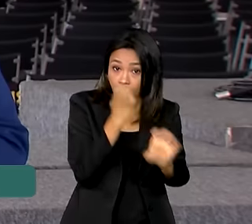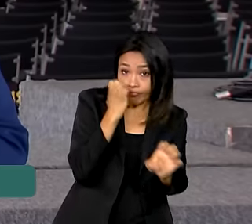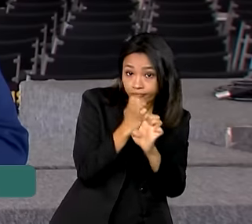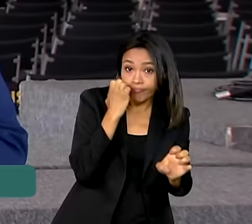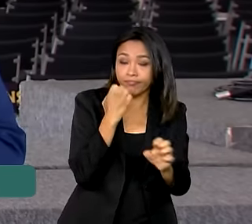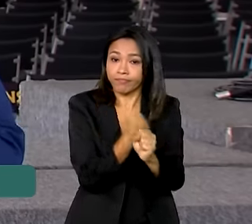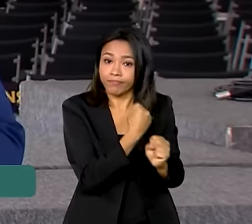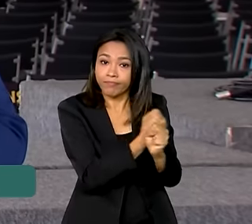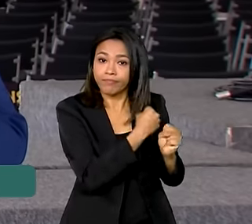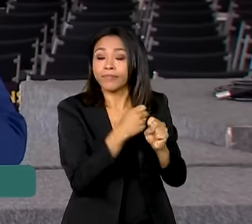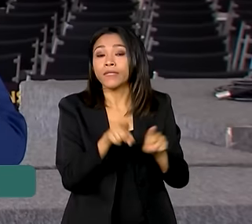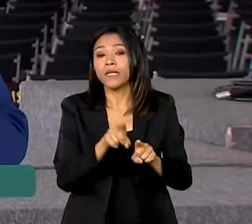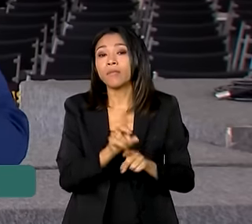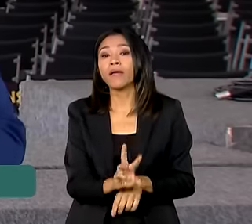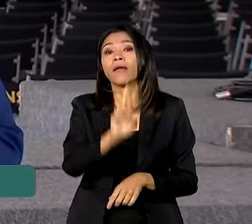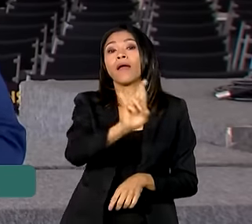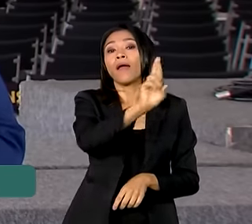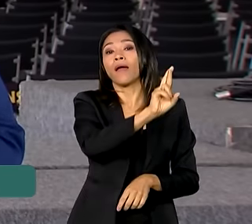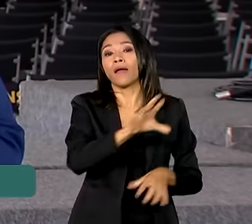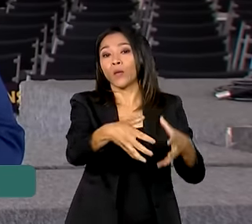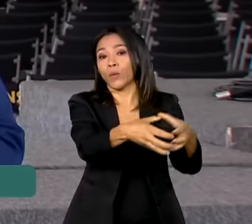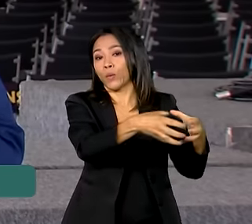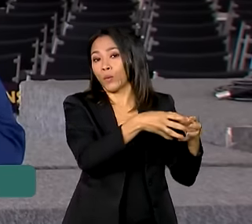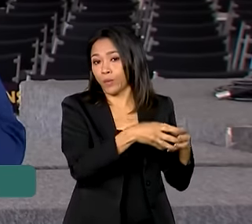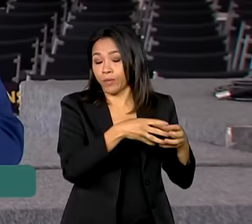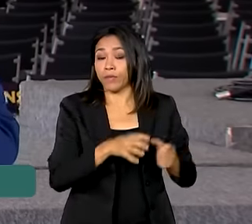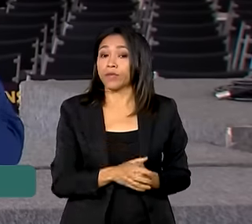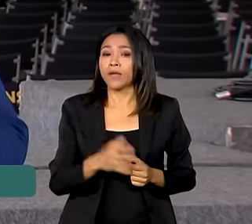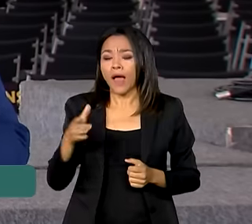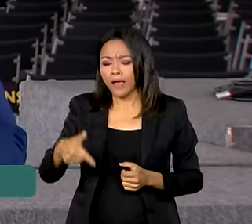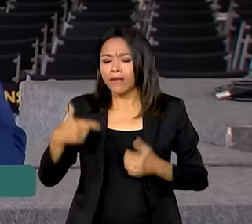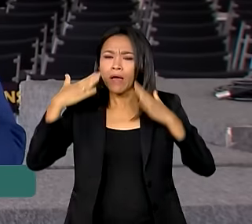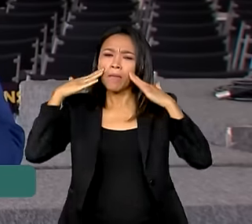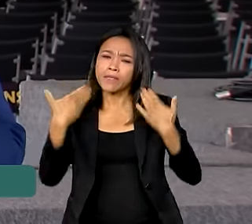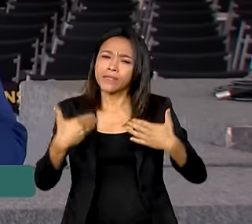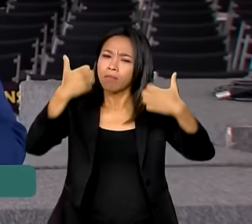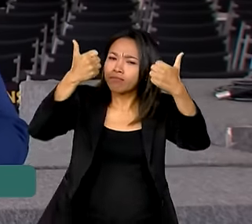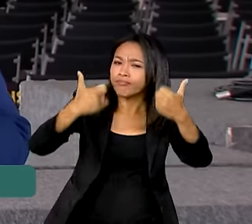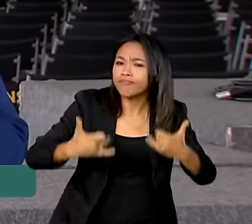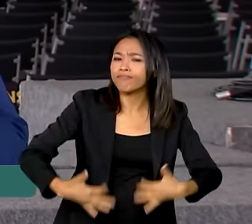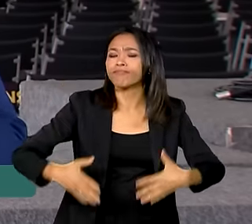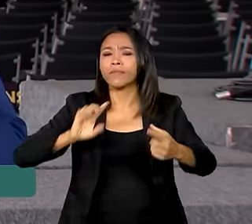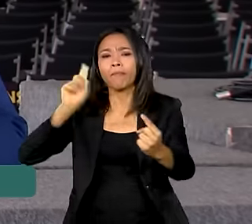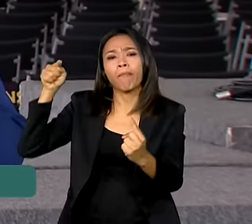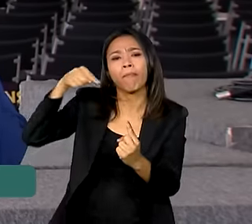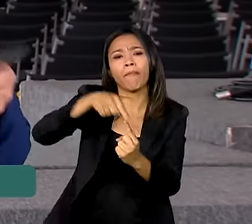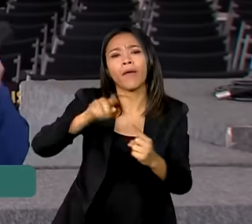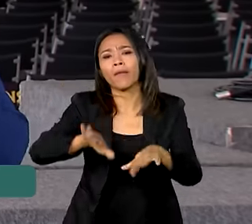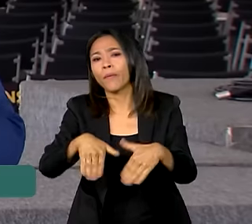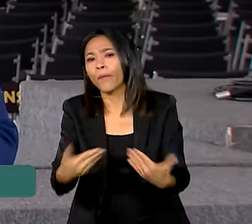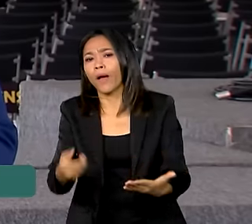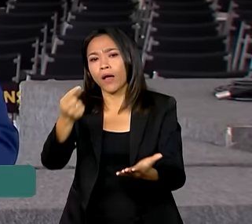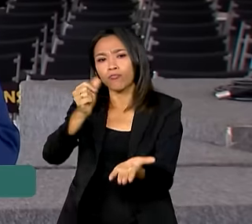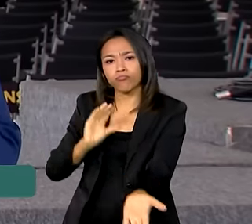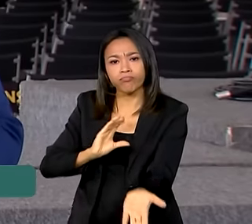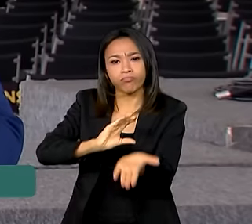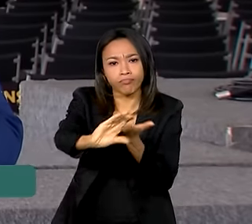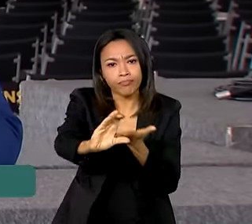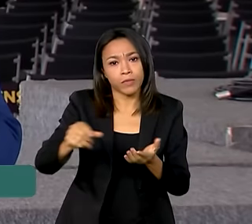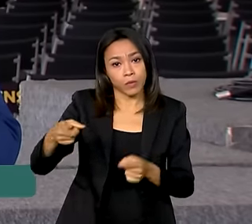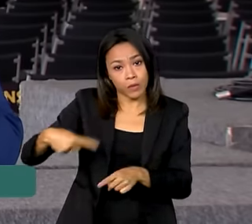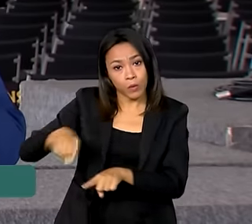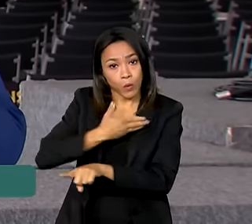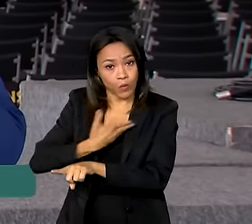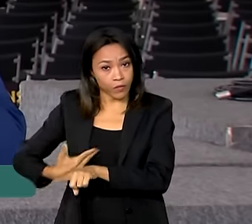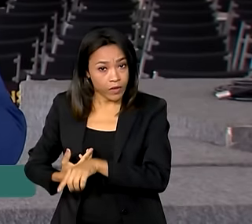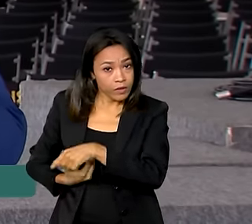entidades representativas do setor. E aqui vão ser apresentados quais são as metas, os planos, os investimentos públicos e privados que